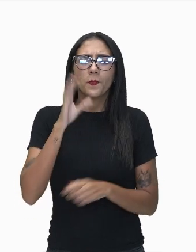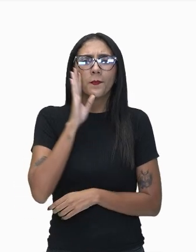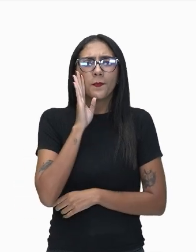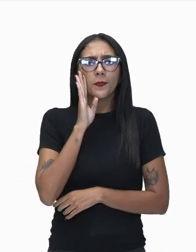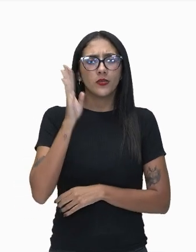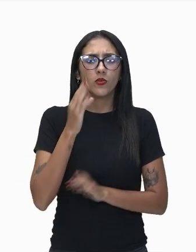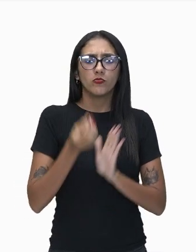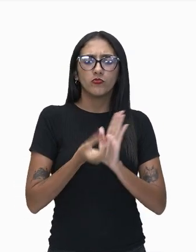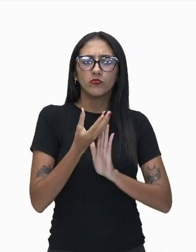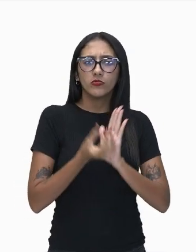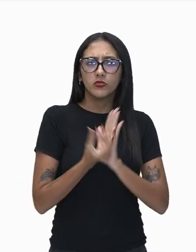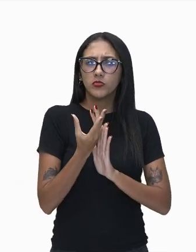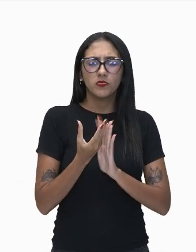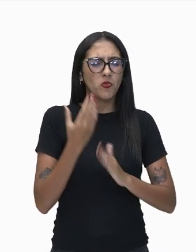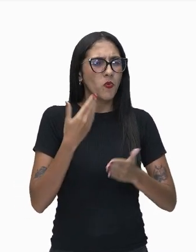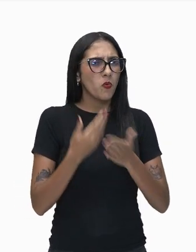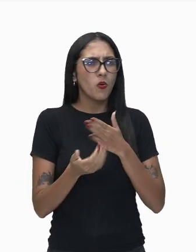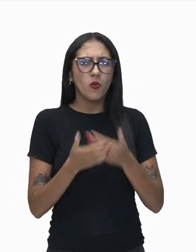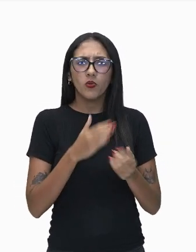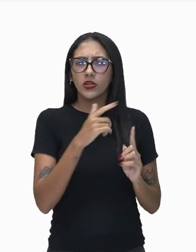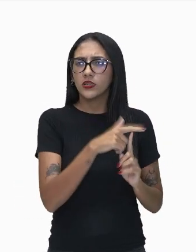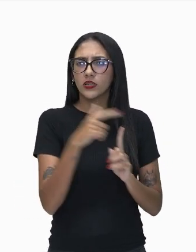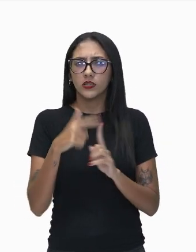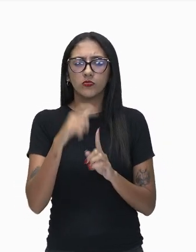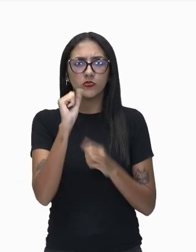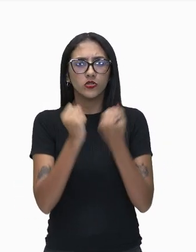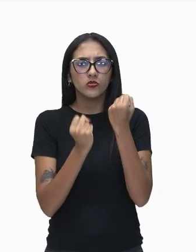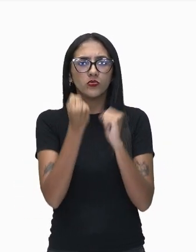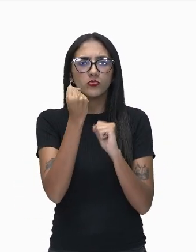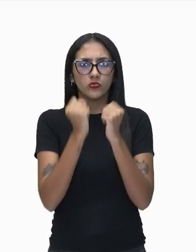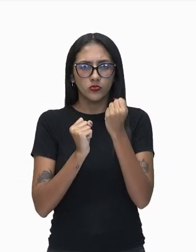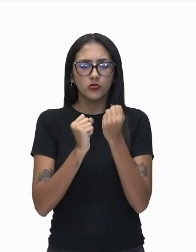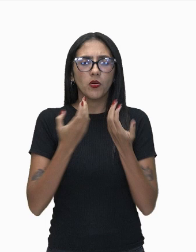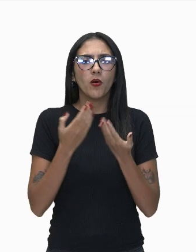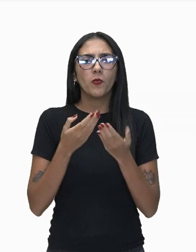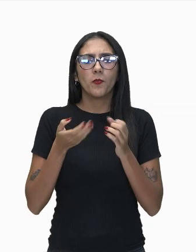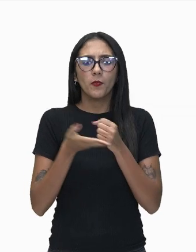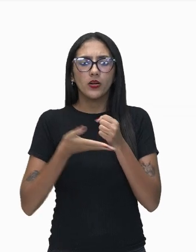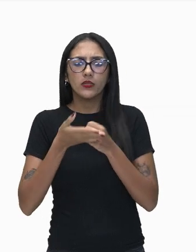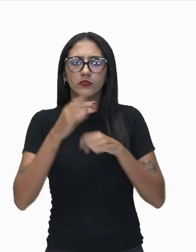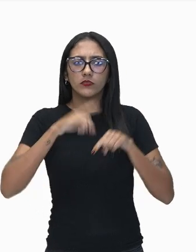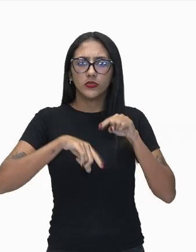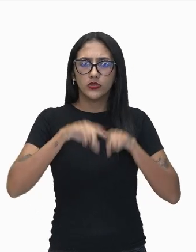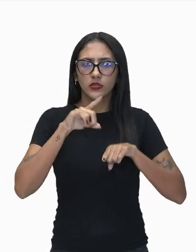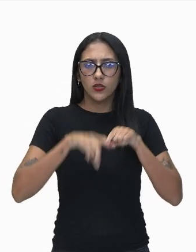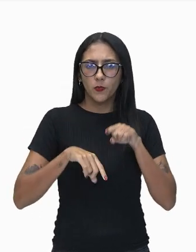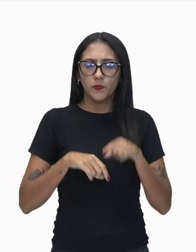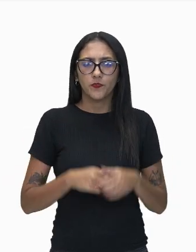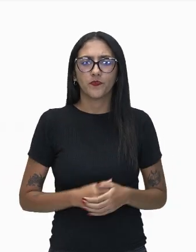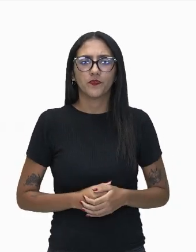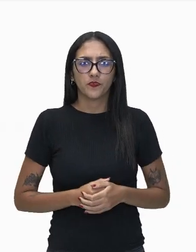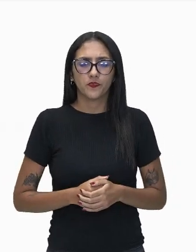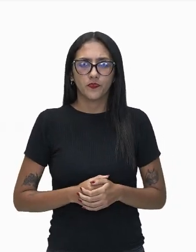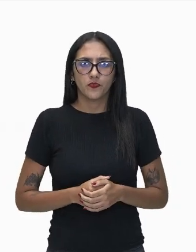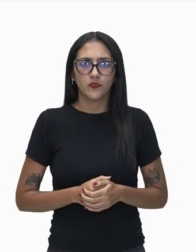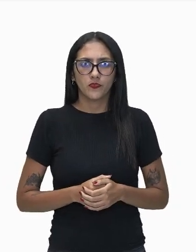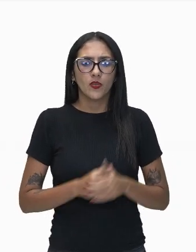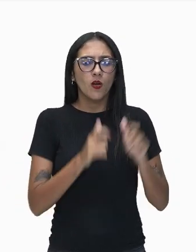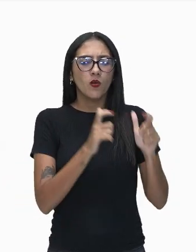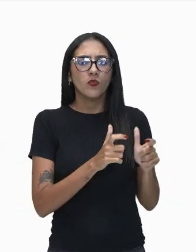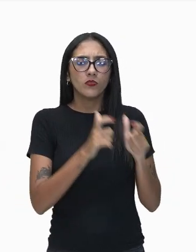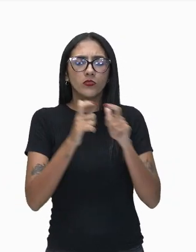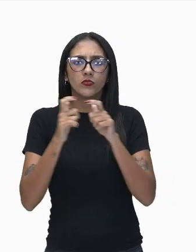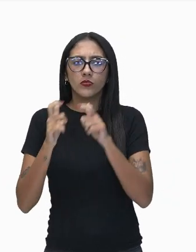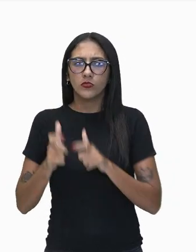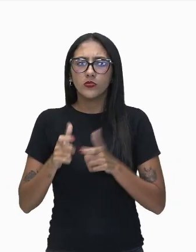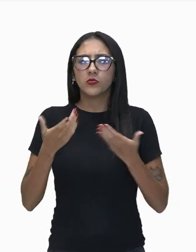de qualquer uma das indústrias vai dizer, na verdade, do que ela é, ao que ela pertence, qual